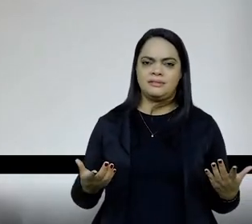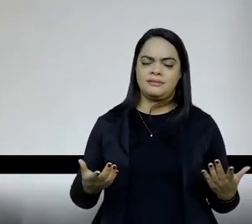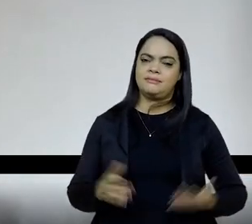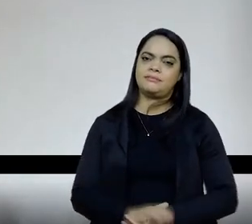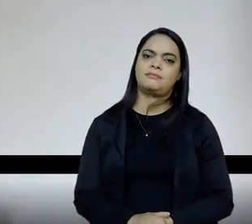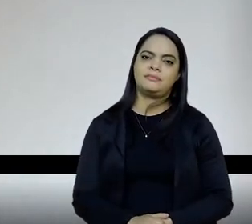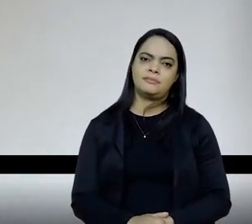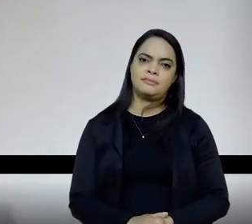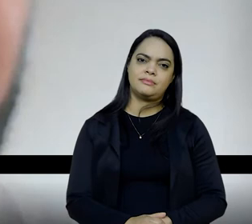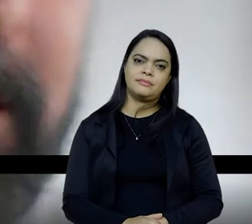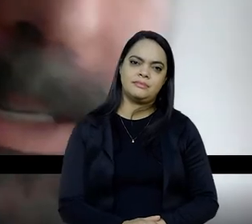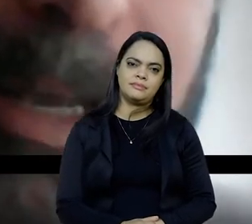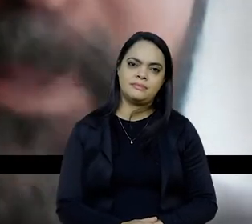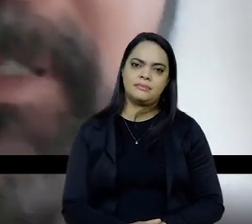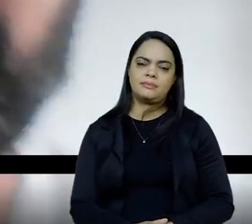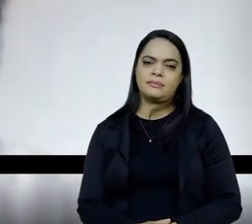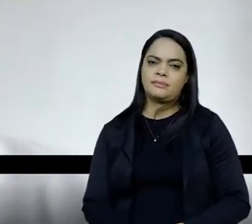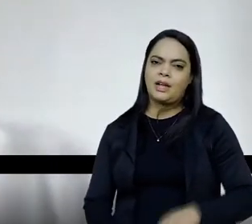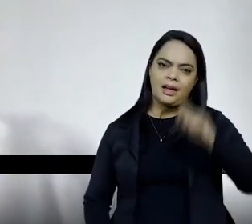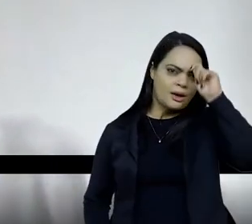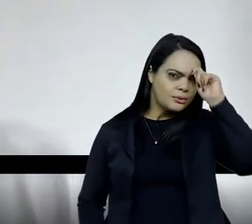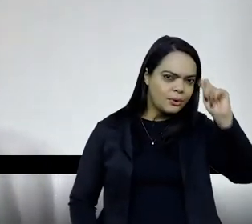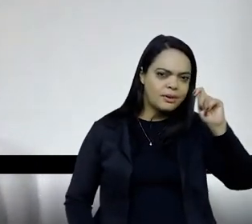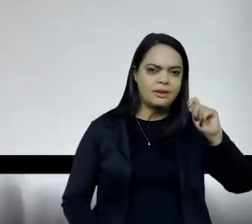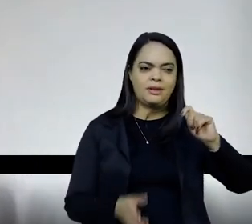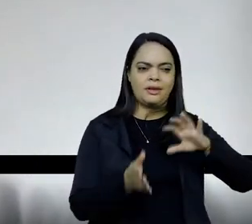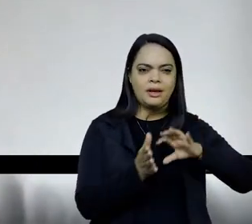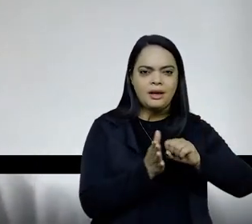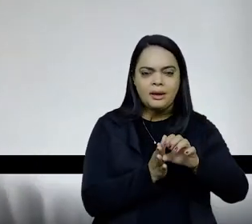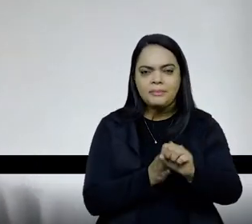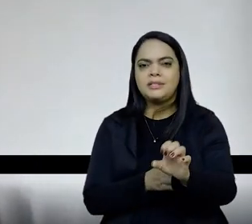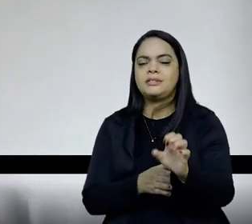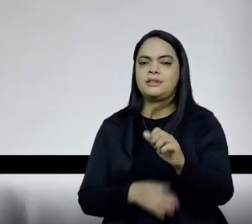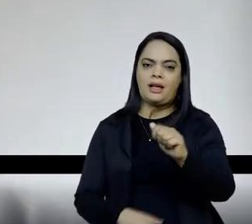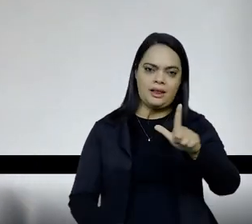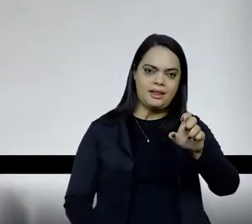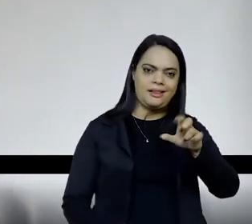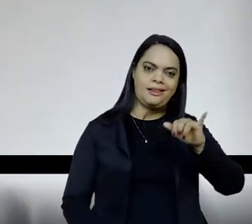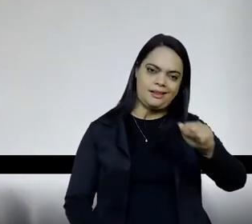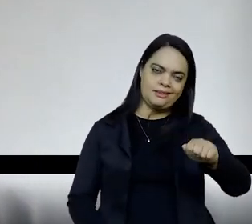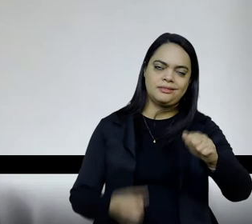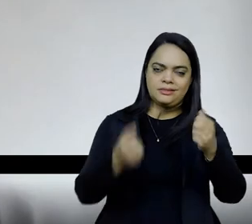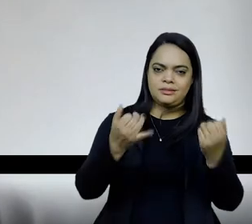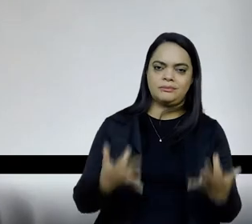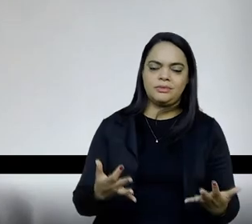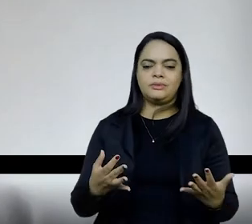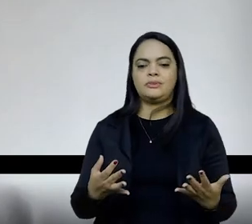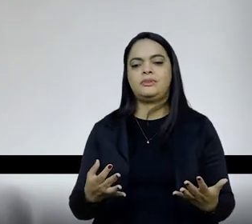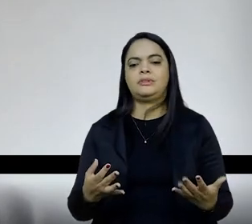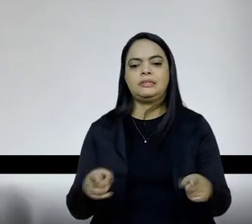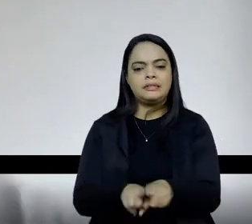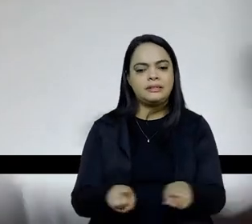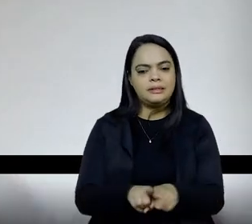autoria, a pesquisa, isso que a Alex está falando, ainda é bastante reforçado